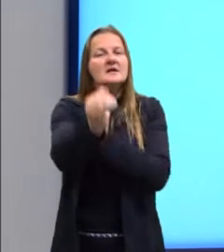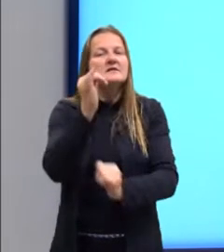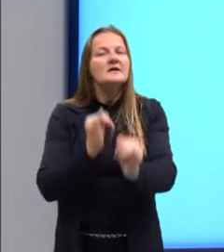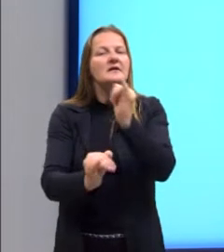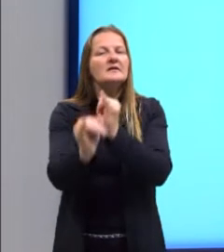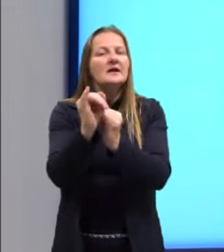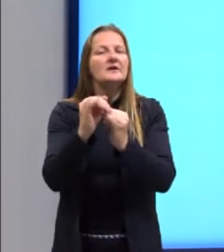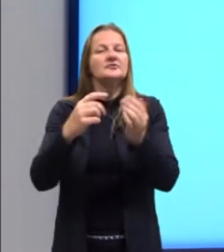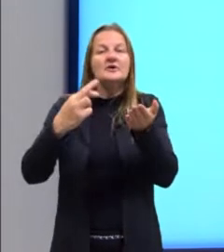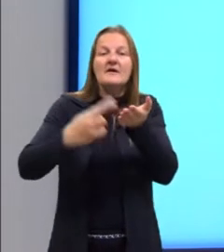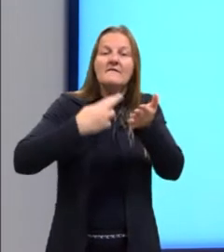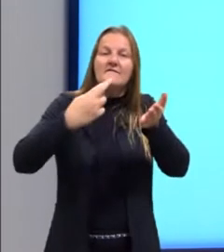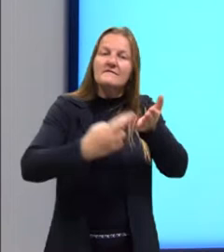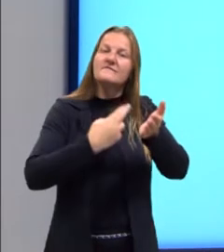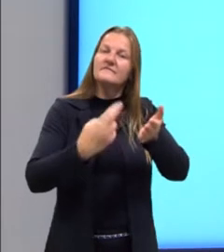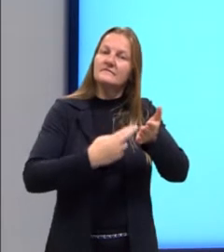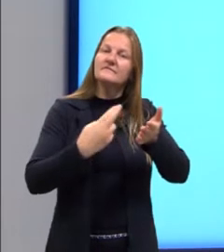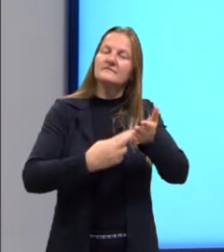numa revista.